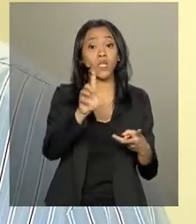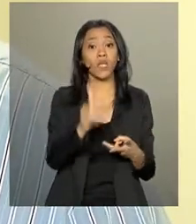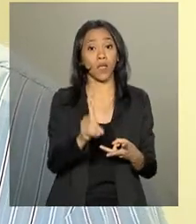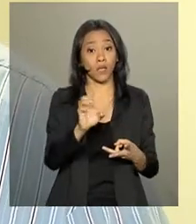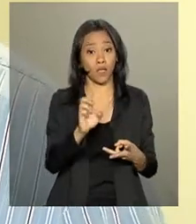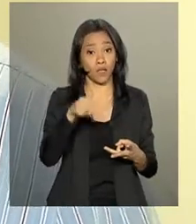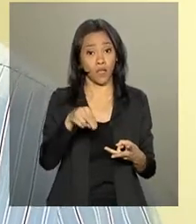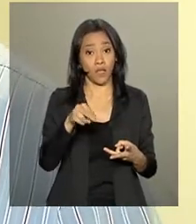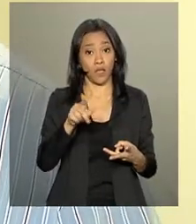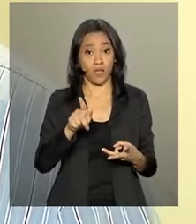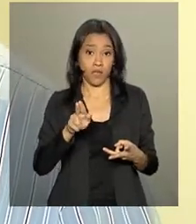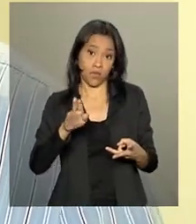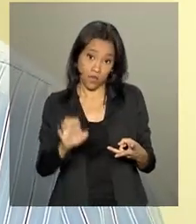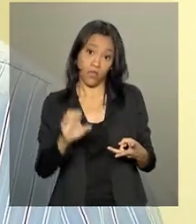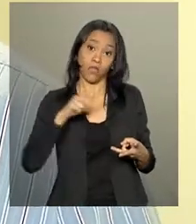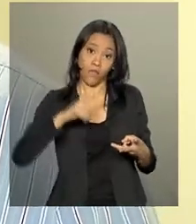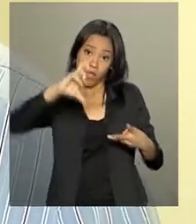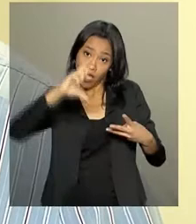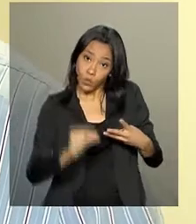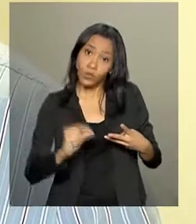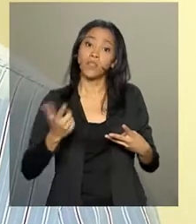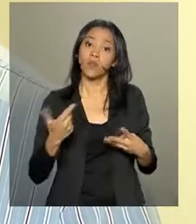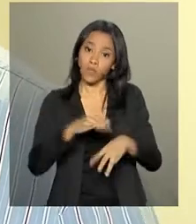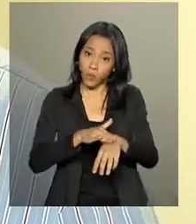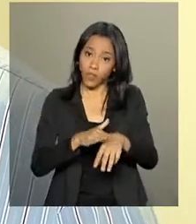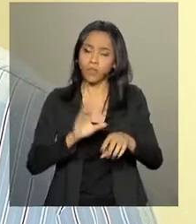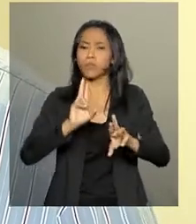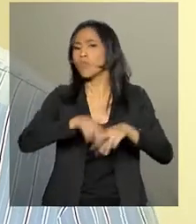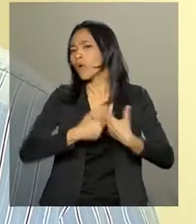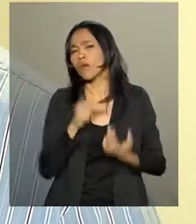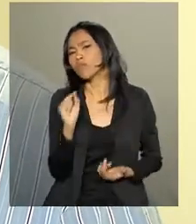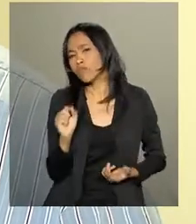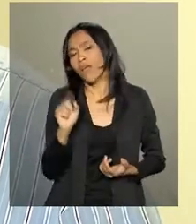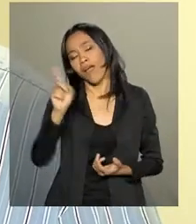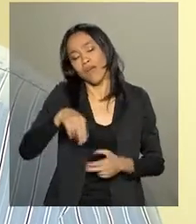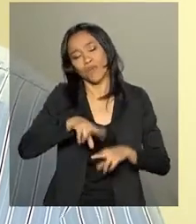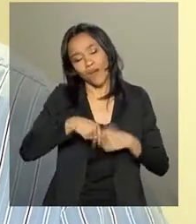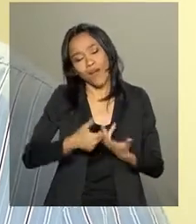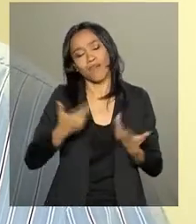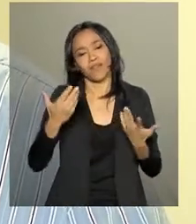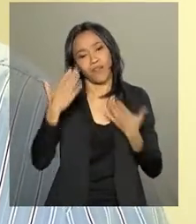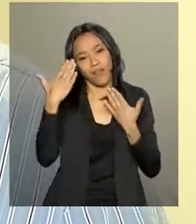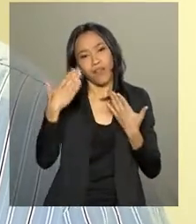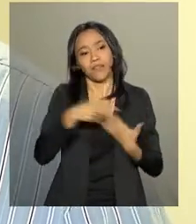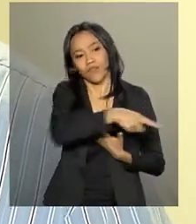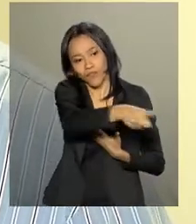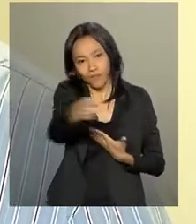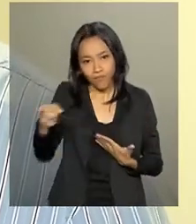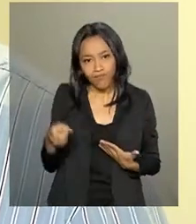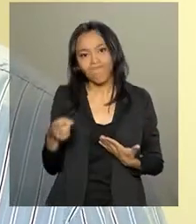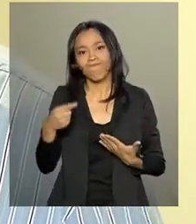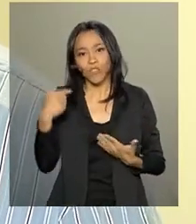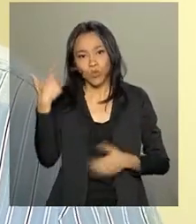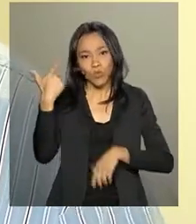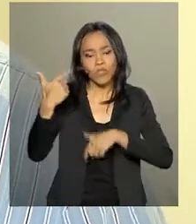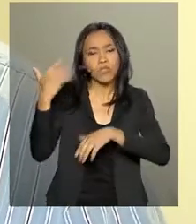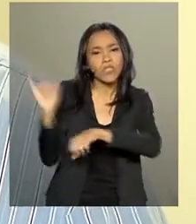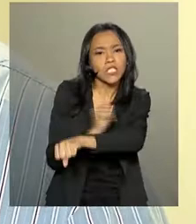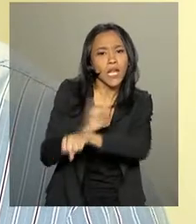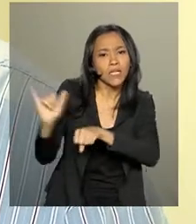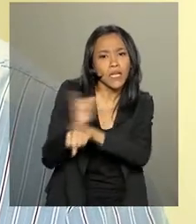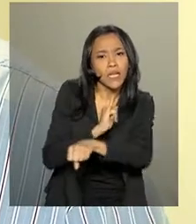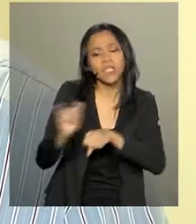menor, mas houve uma redução. Isso tudo graças à atividade, ao trabalho e à implementação das ações